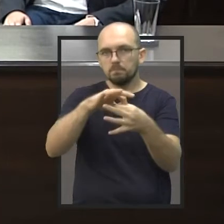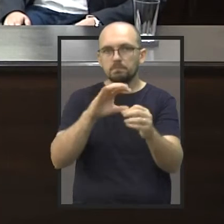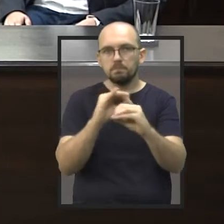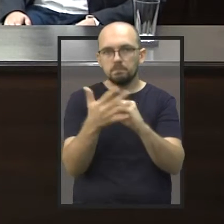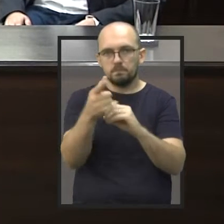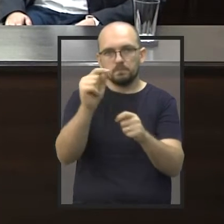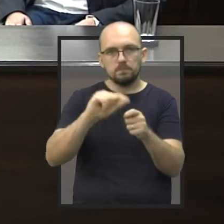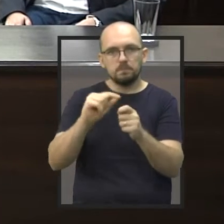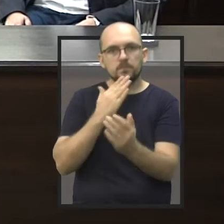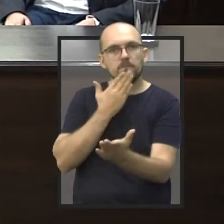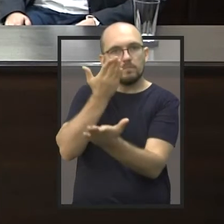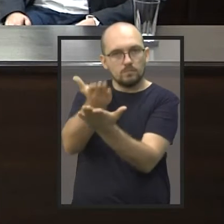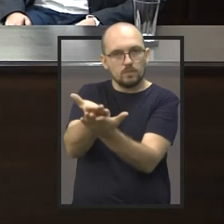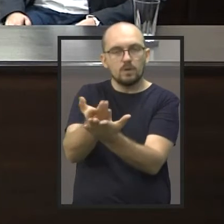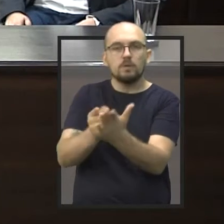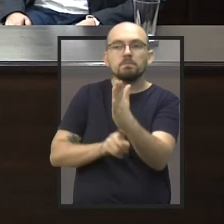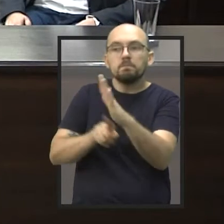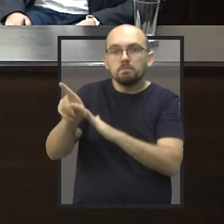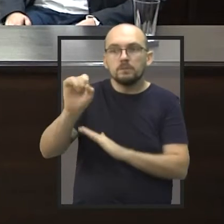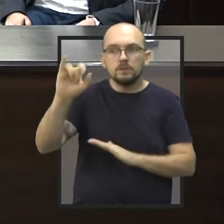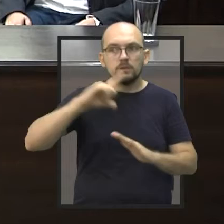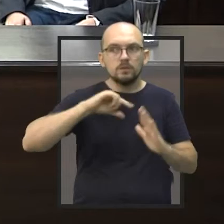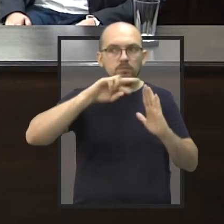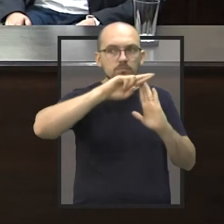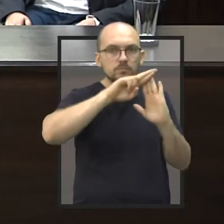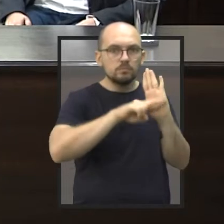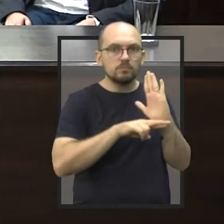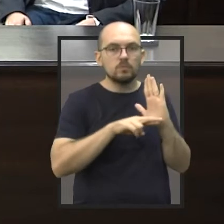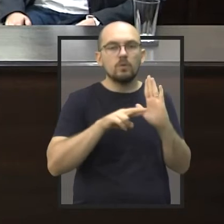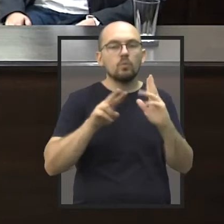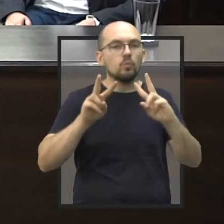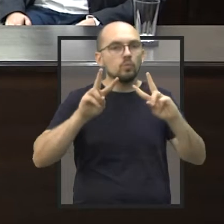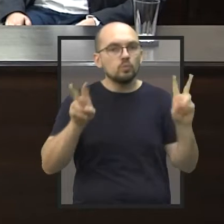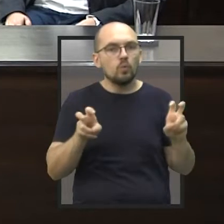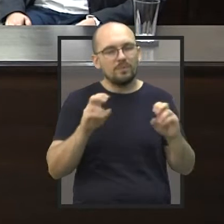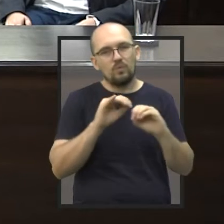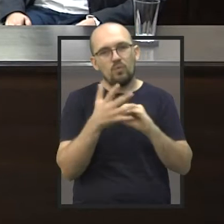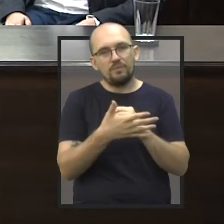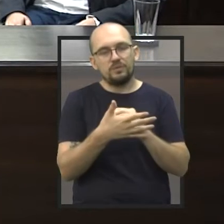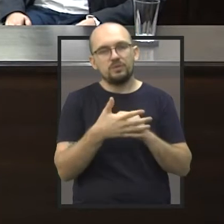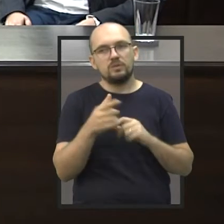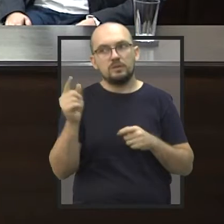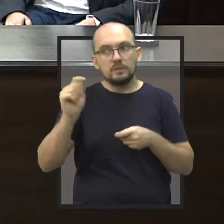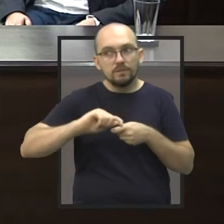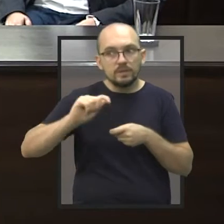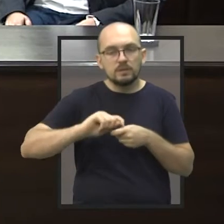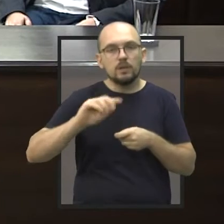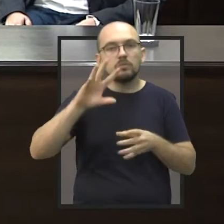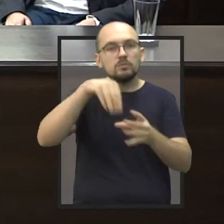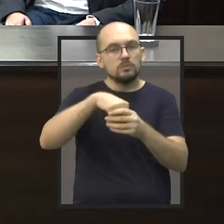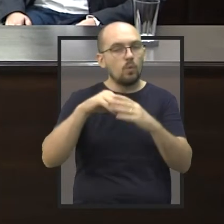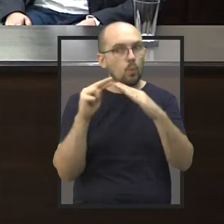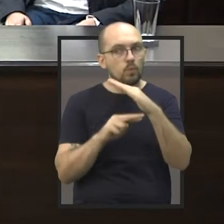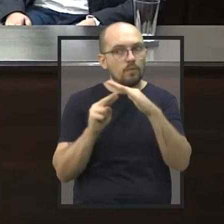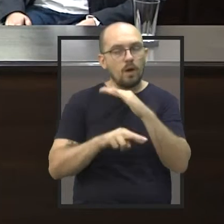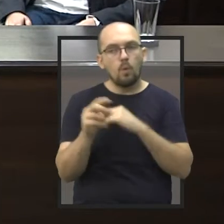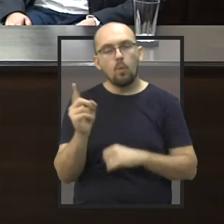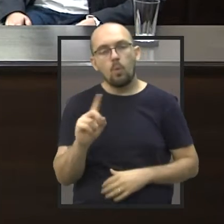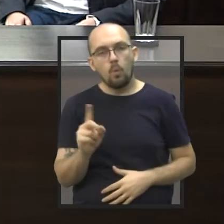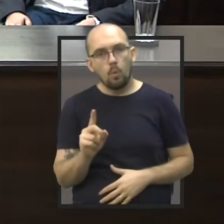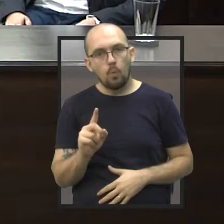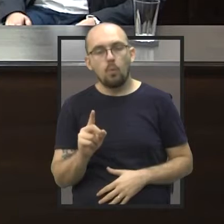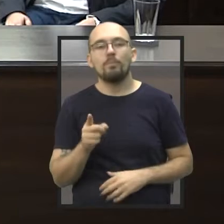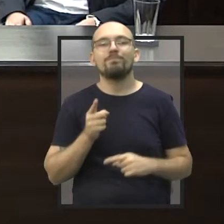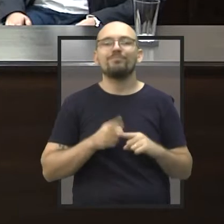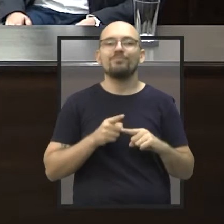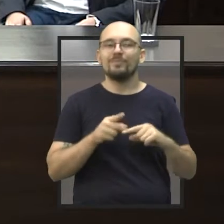requerimento para saber se estão sendo feitos os protocolos referentes à Covid-19 na rodoviária, já que